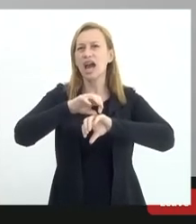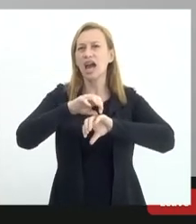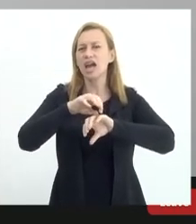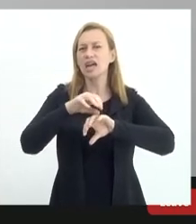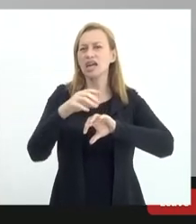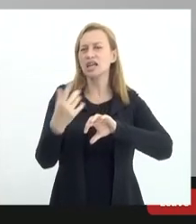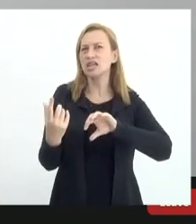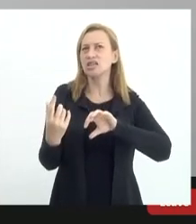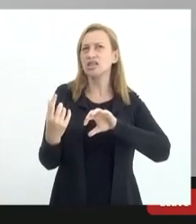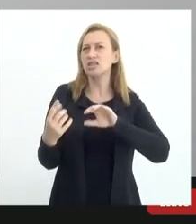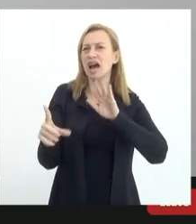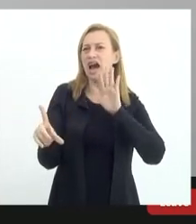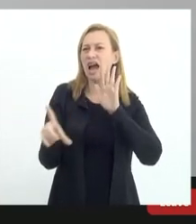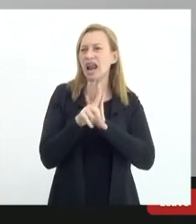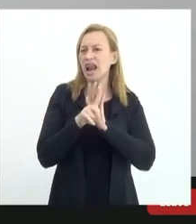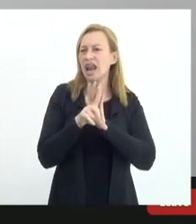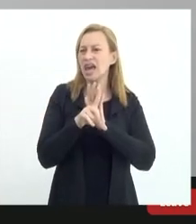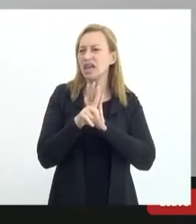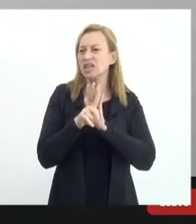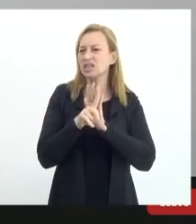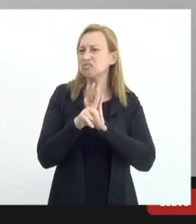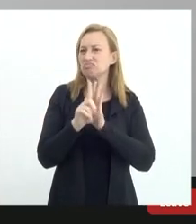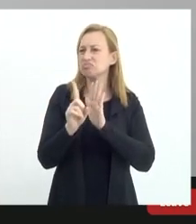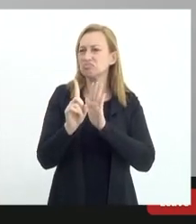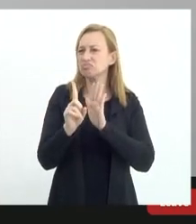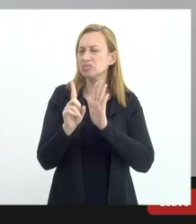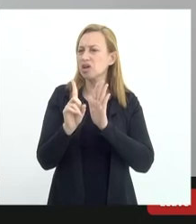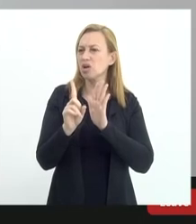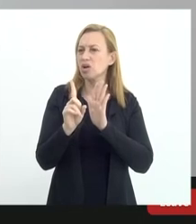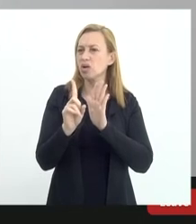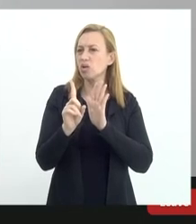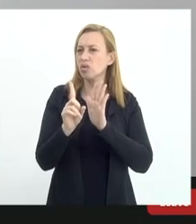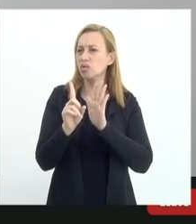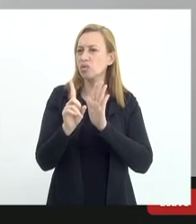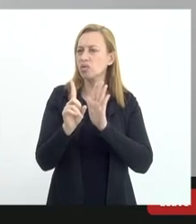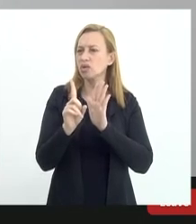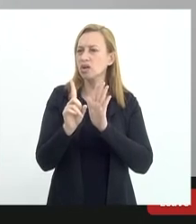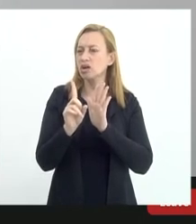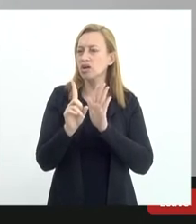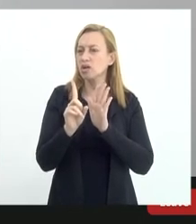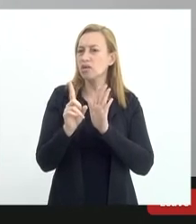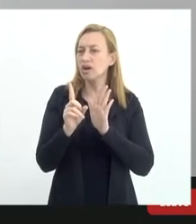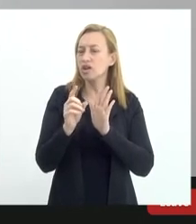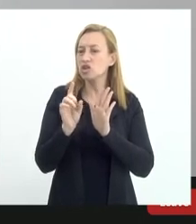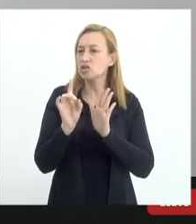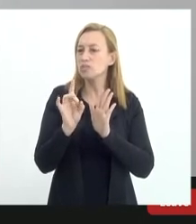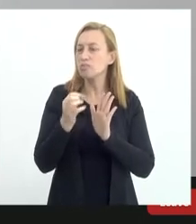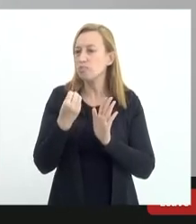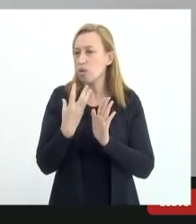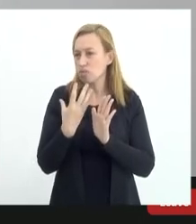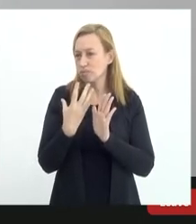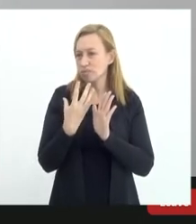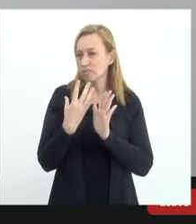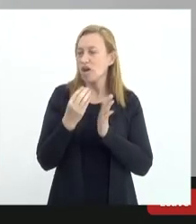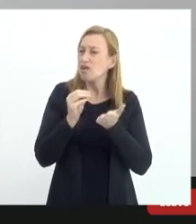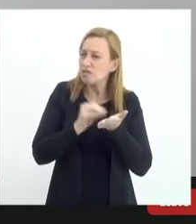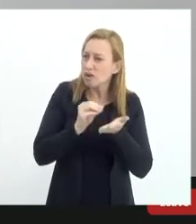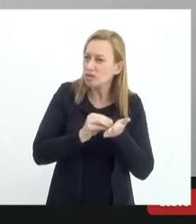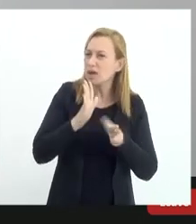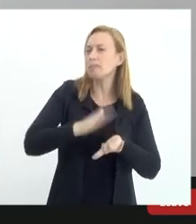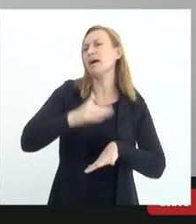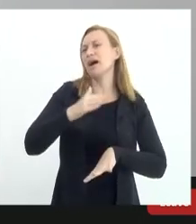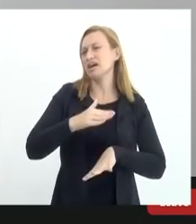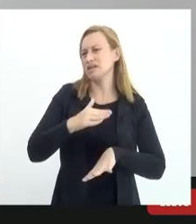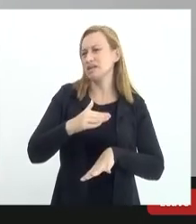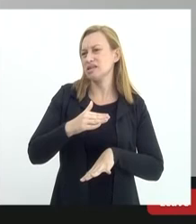os lírios não nascem das leis então para que os lírios nasçam as leis são importantes mas são insuficientes então assim para dar